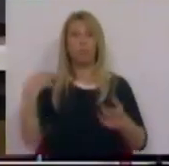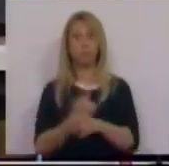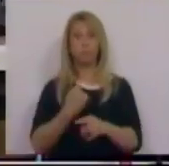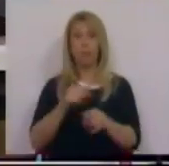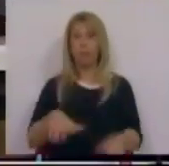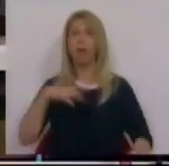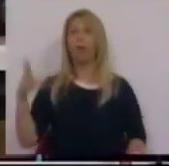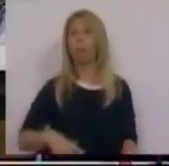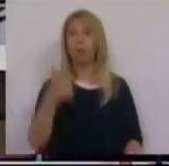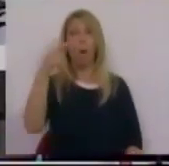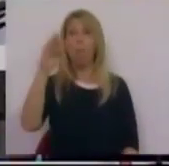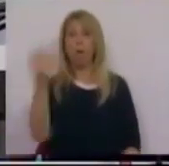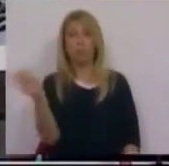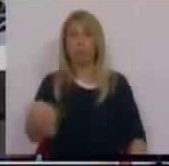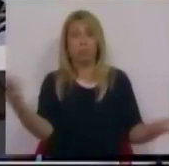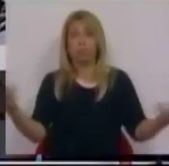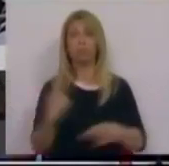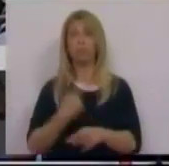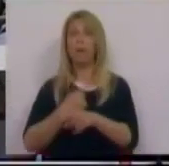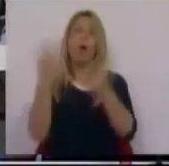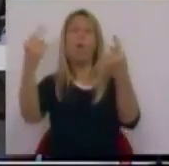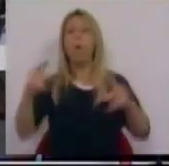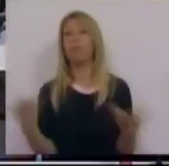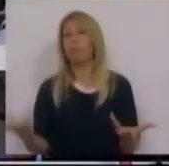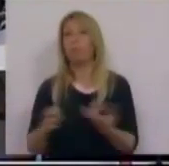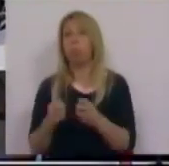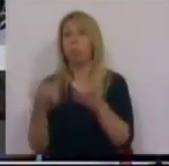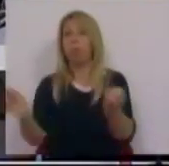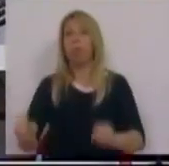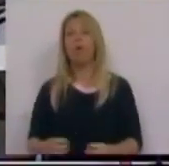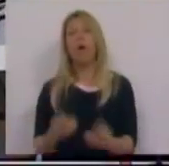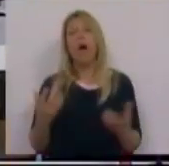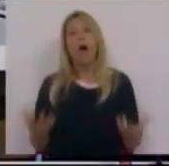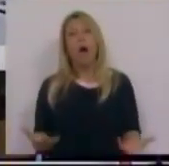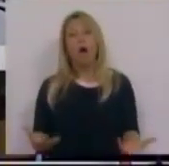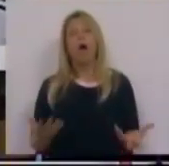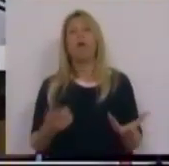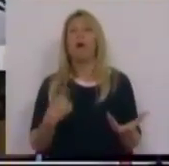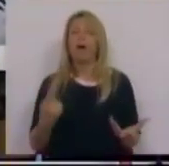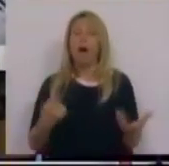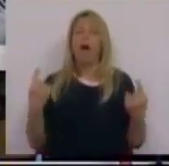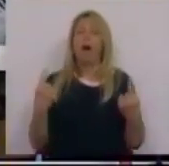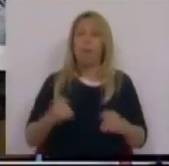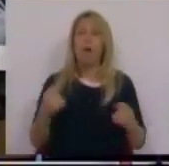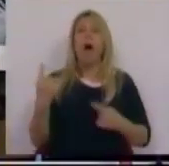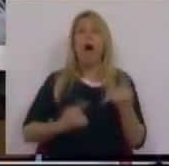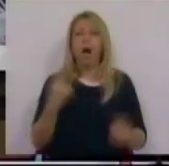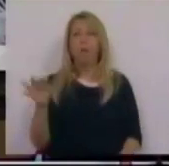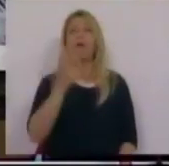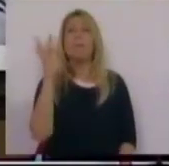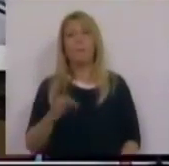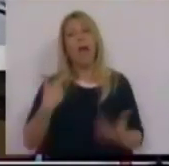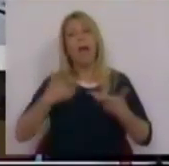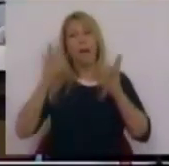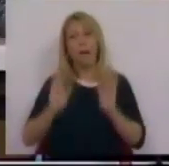existiu e não foi aí que teve qualquer tipo de problemas. Agora, não escondemos que há alguns rácios de solvabilidade que é necessário que